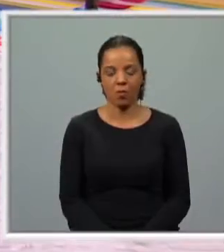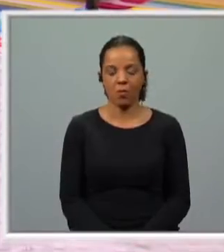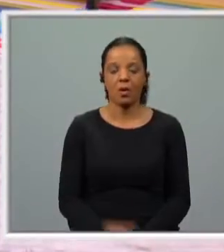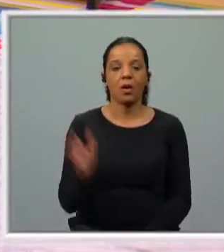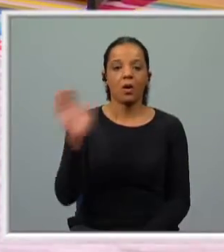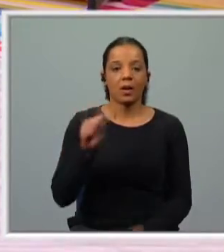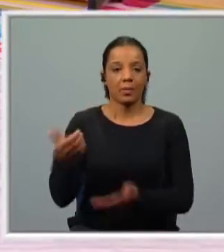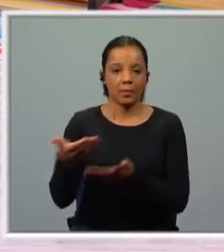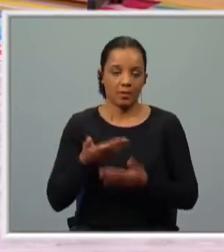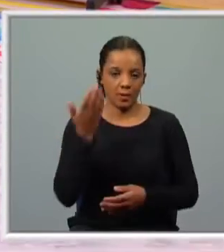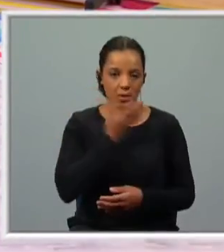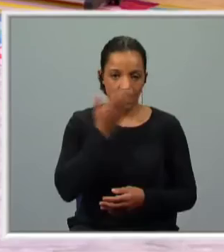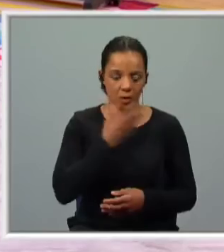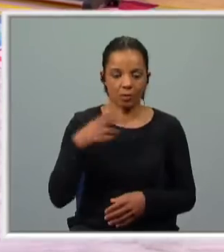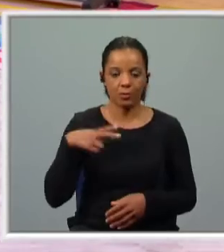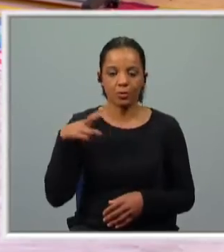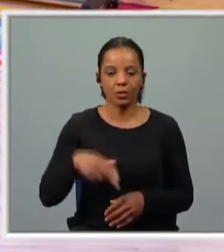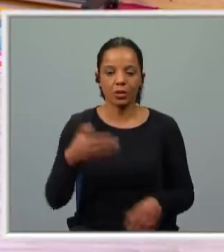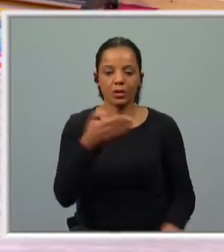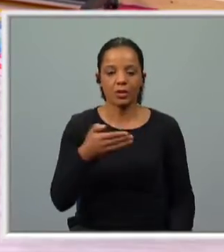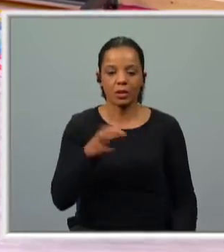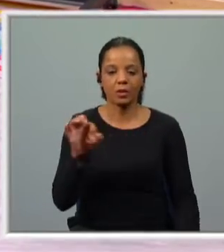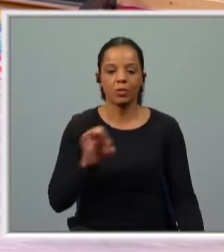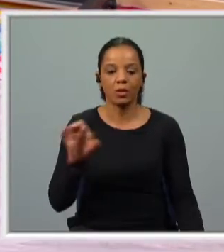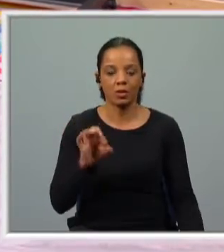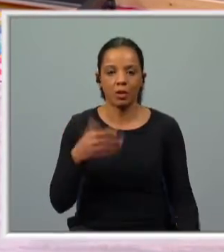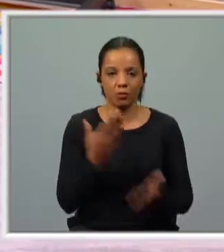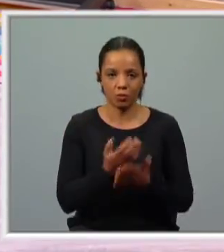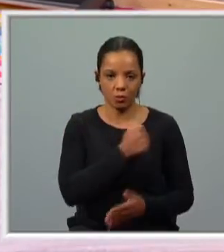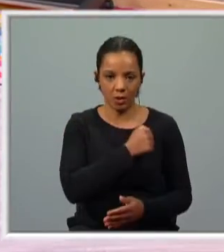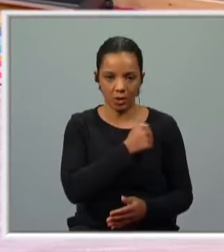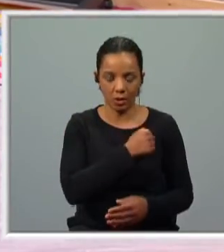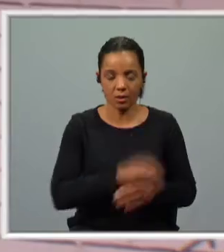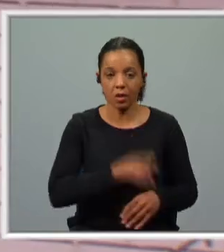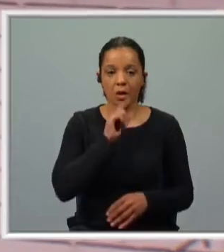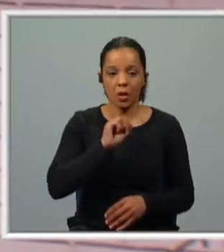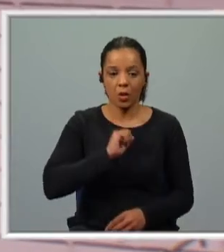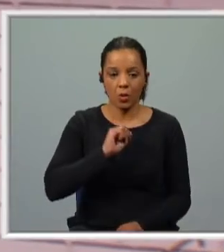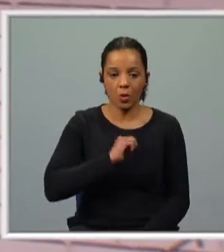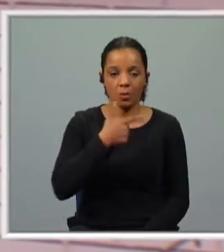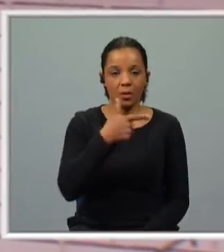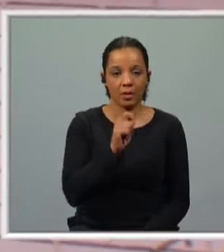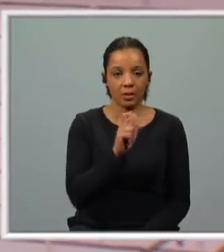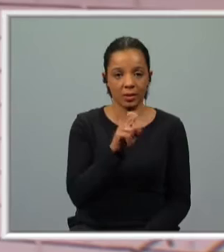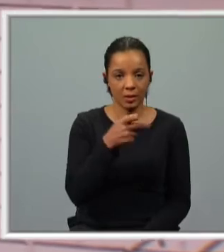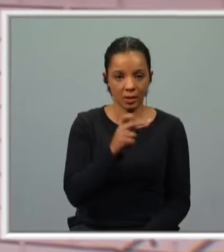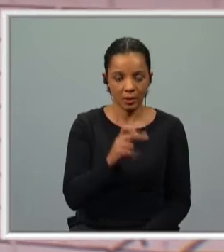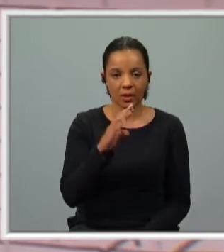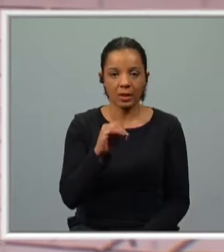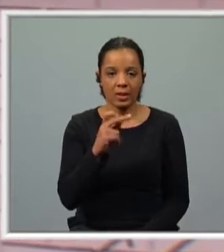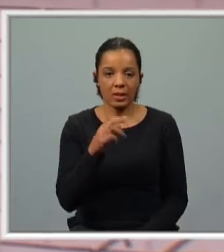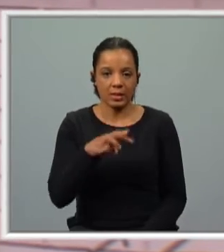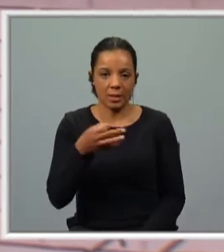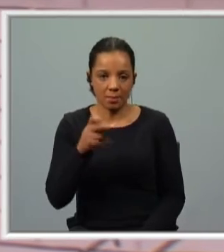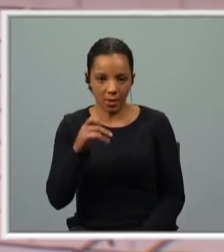Olá, bem-vindo a mais uma emissão de Português de 7 e 8 anos aqui no Estudo em Casa. Eu chamo-me Teresa Cadete Sampainho, sou a tua professora de